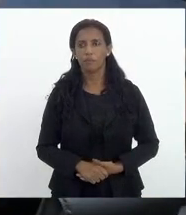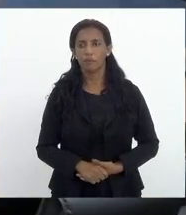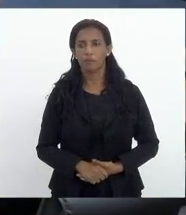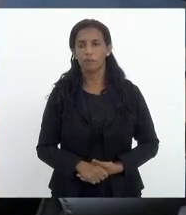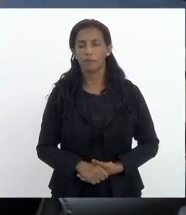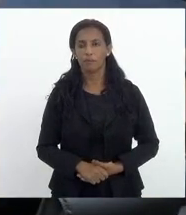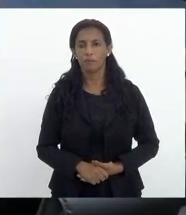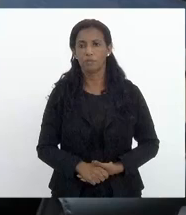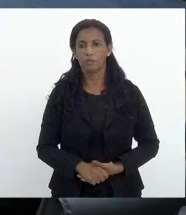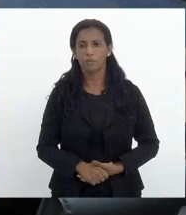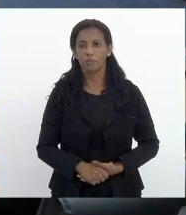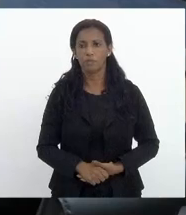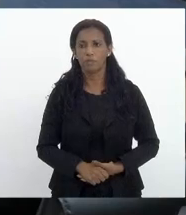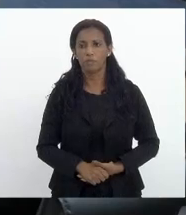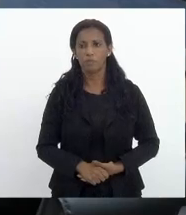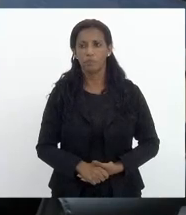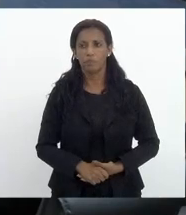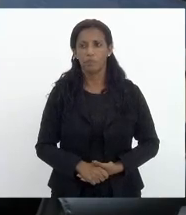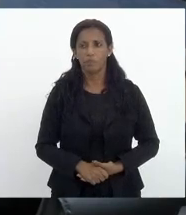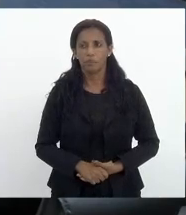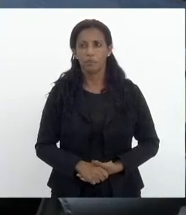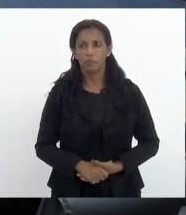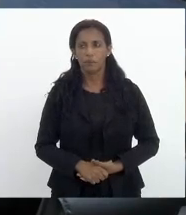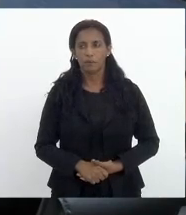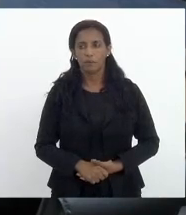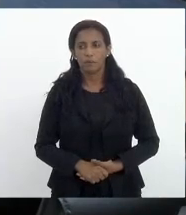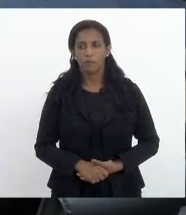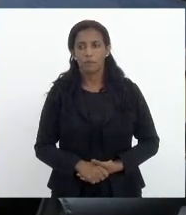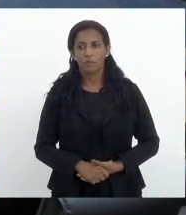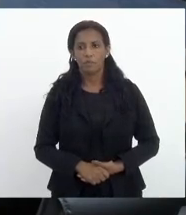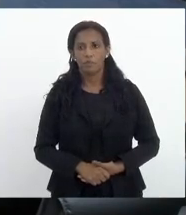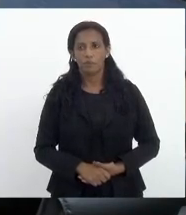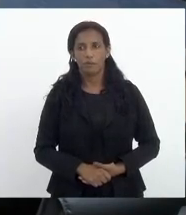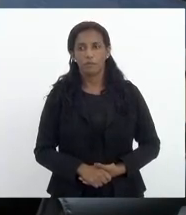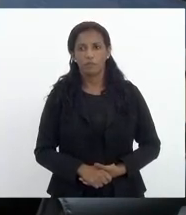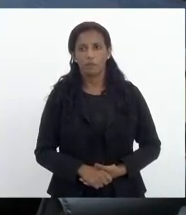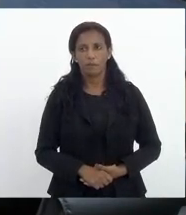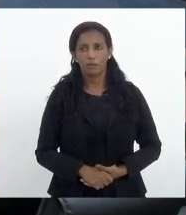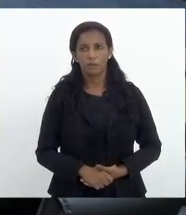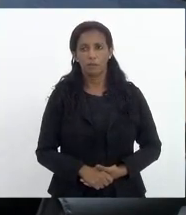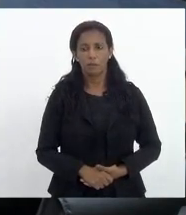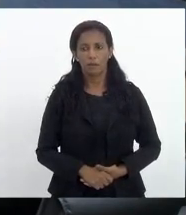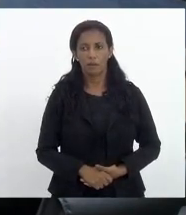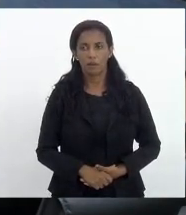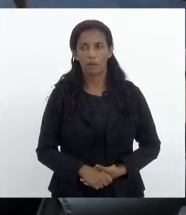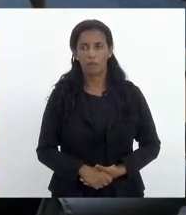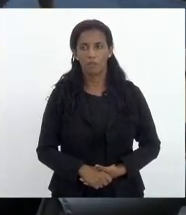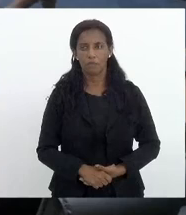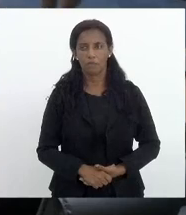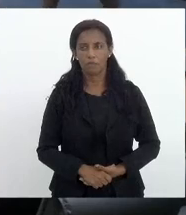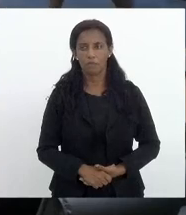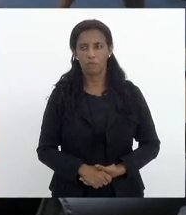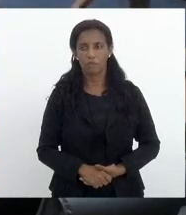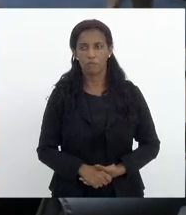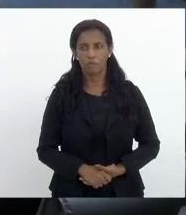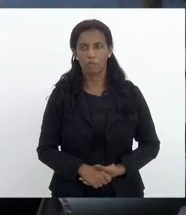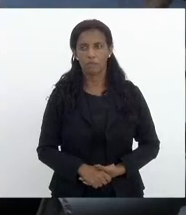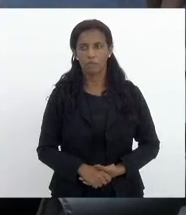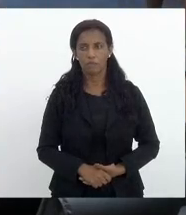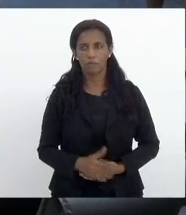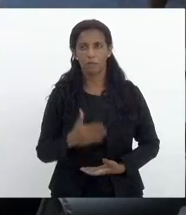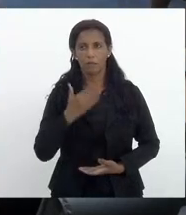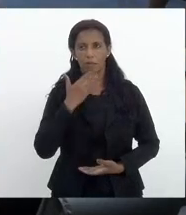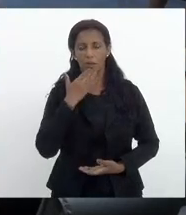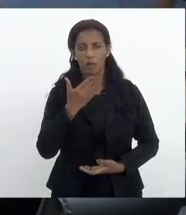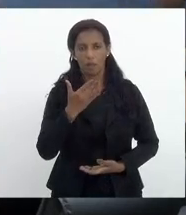Ninguém me defendeu a presença assim. Não, não é verdade. importa não. Relate para Está tudo... Quero chamar a atenção do presidente da